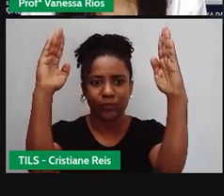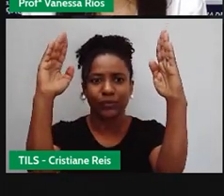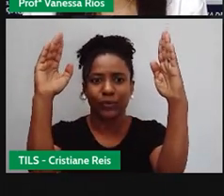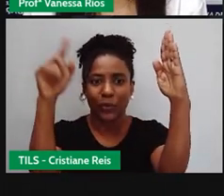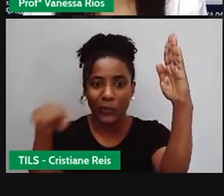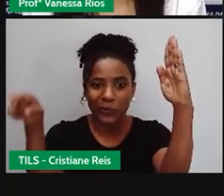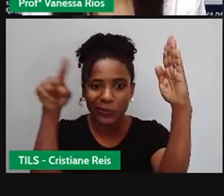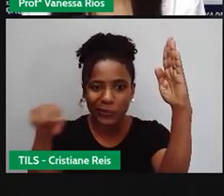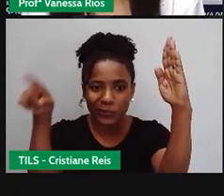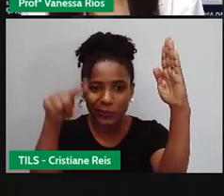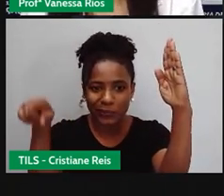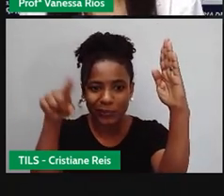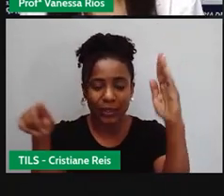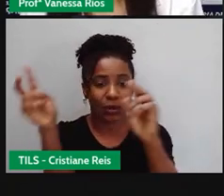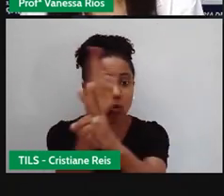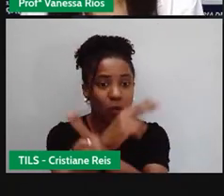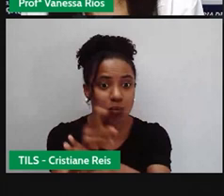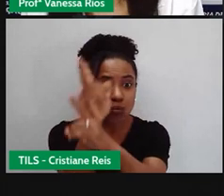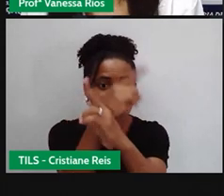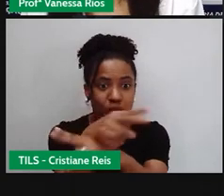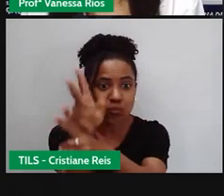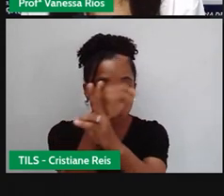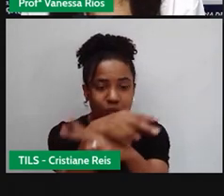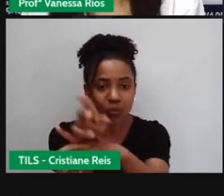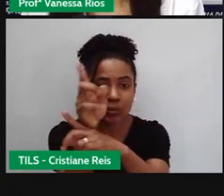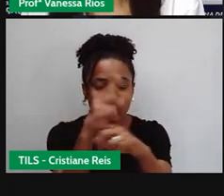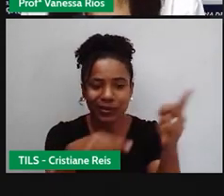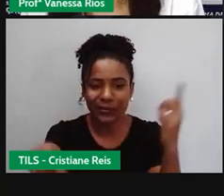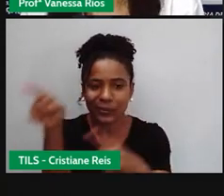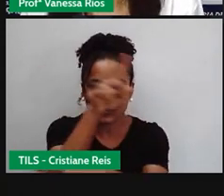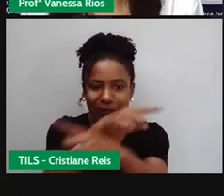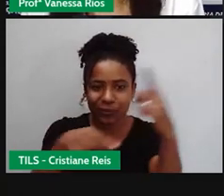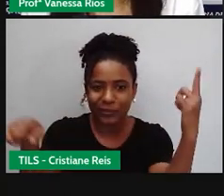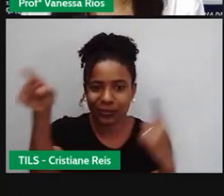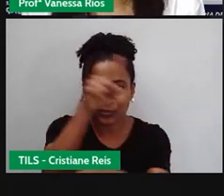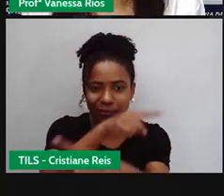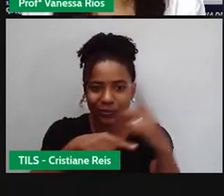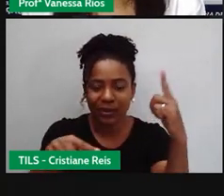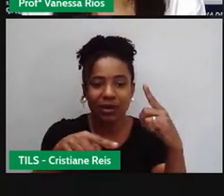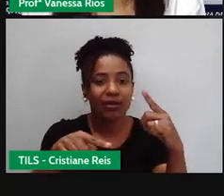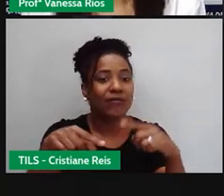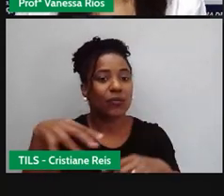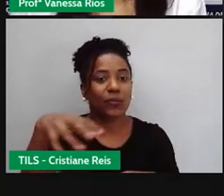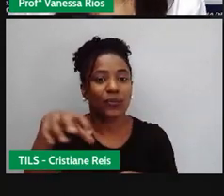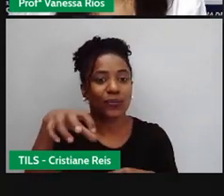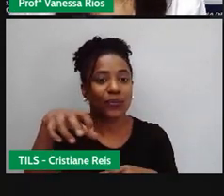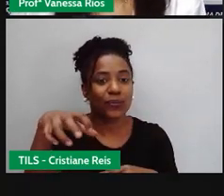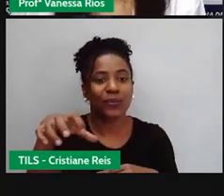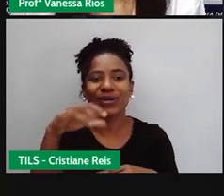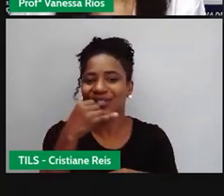movimento é transformada aí em energia elétrica. Então, a fonte aí é o vento.